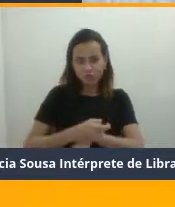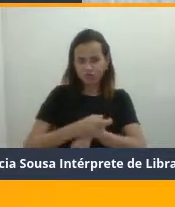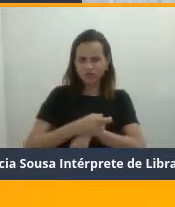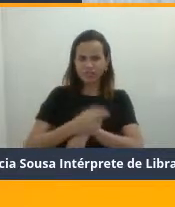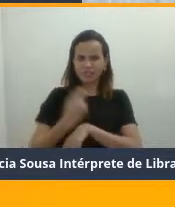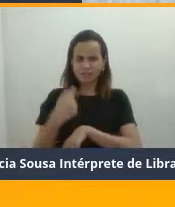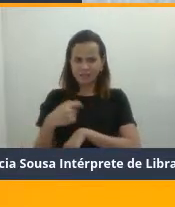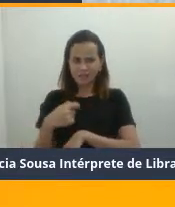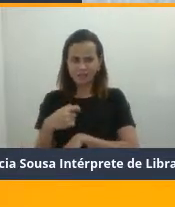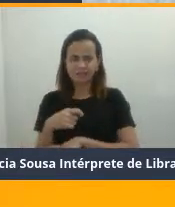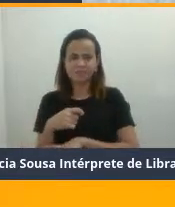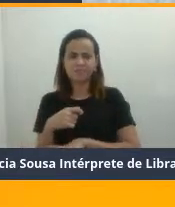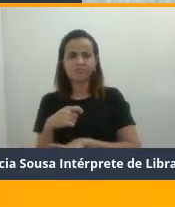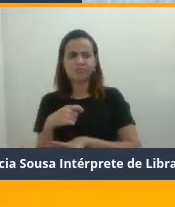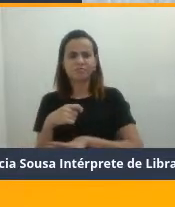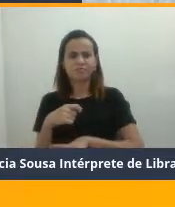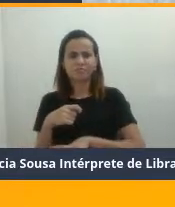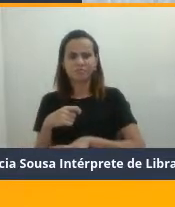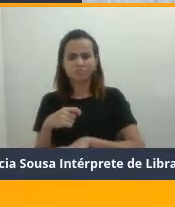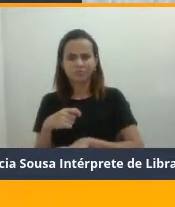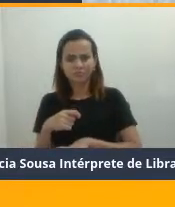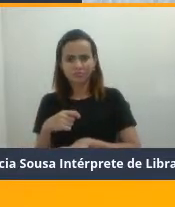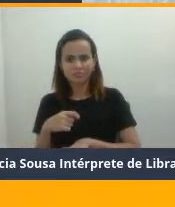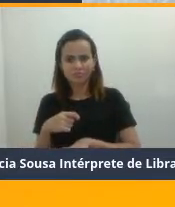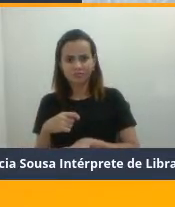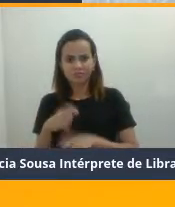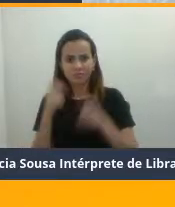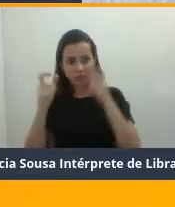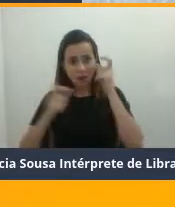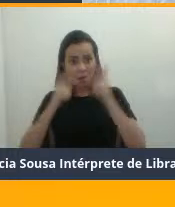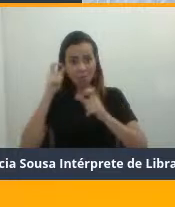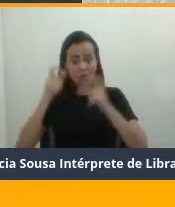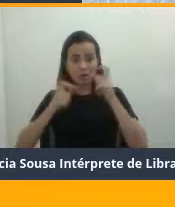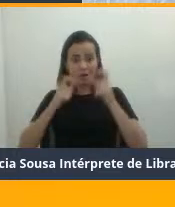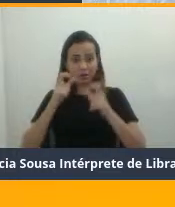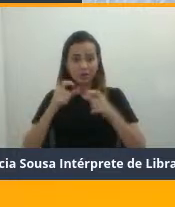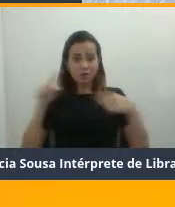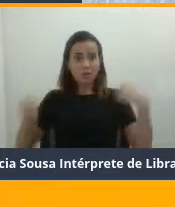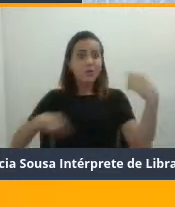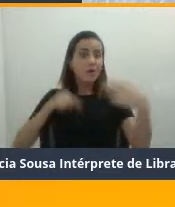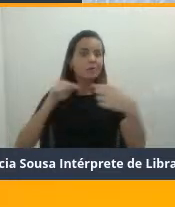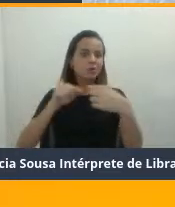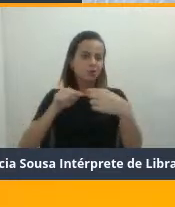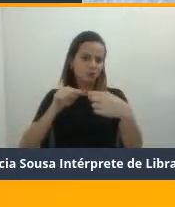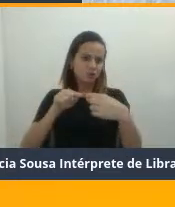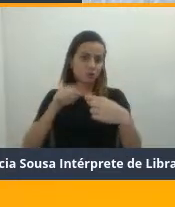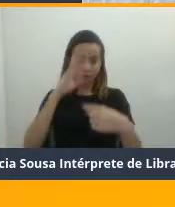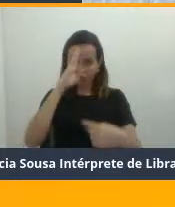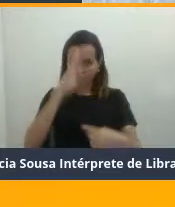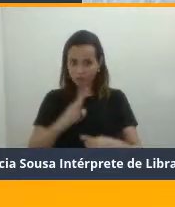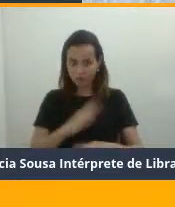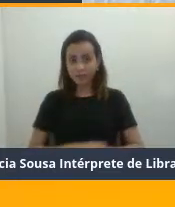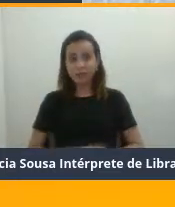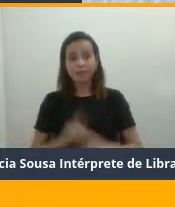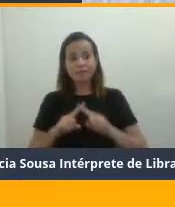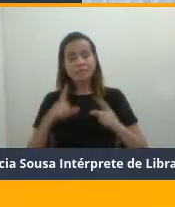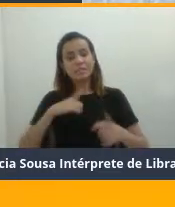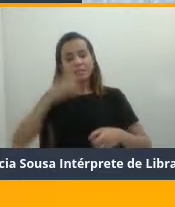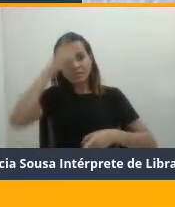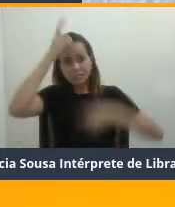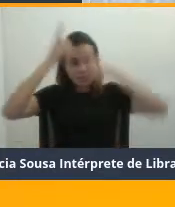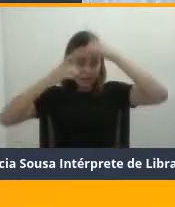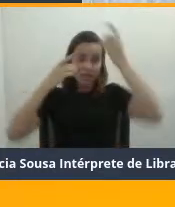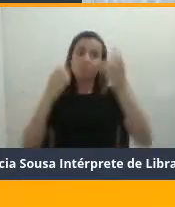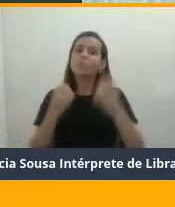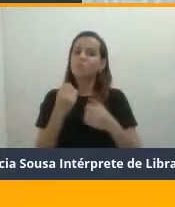muito preocupado em alcançar um objetivo. A gente tem grandes ideias quando a gente relaxa também.